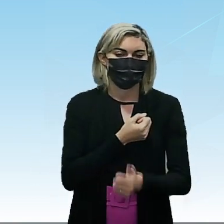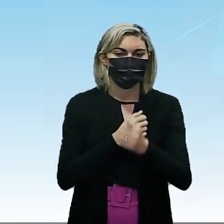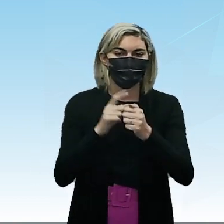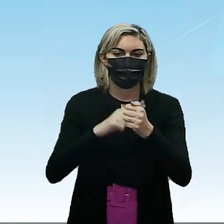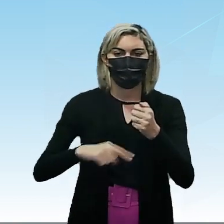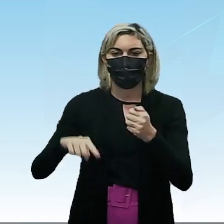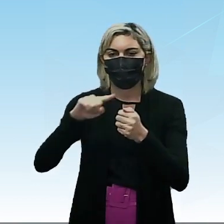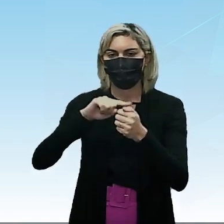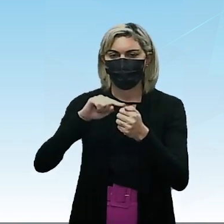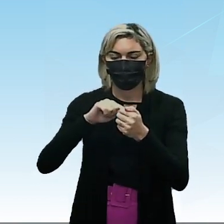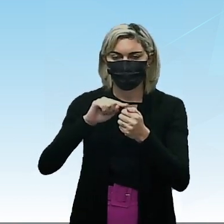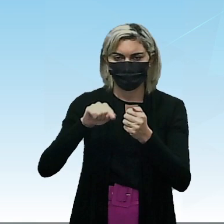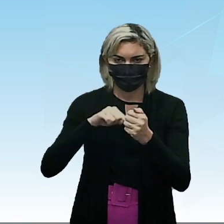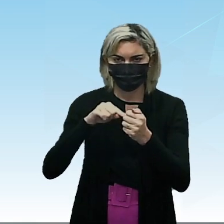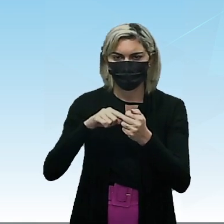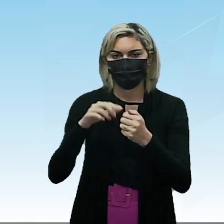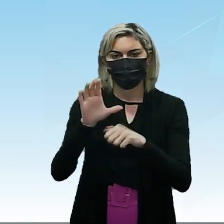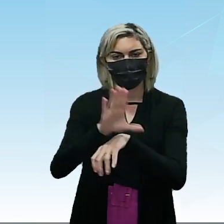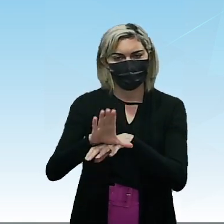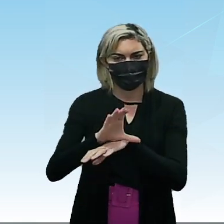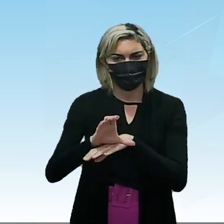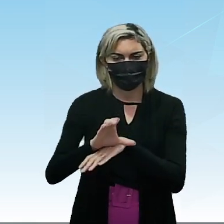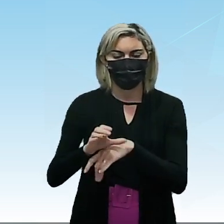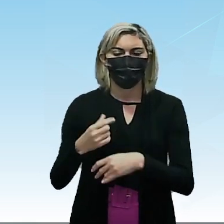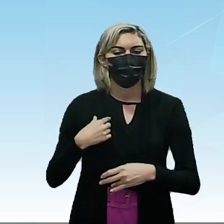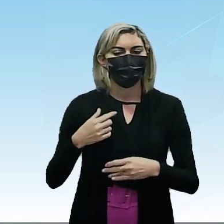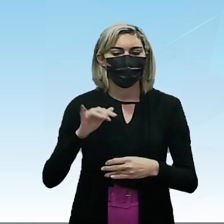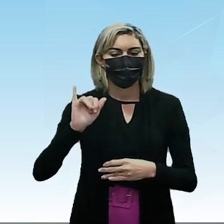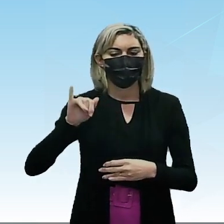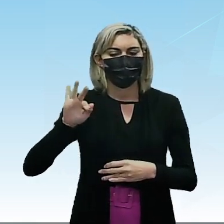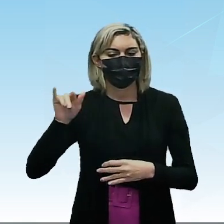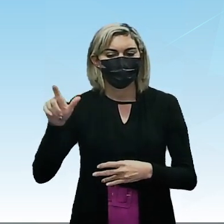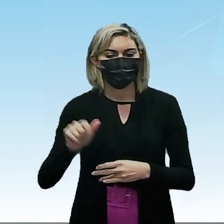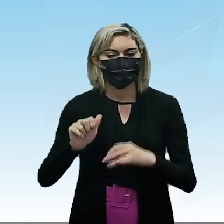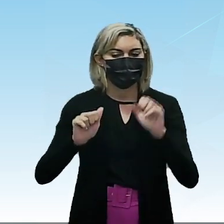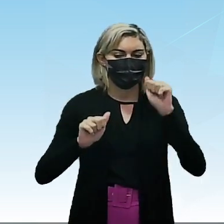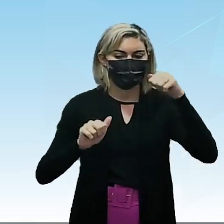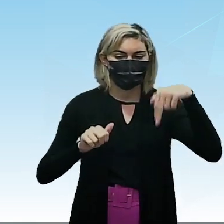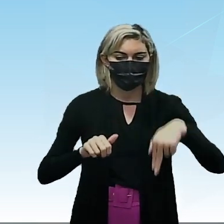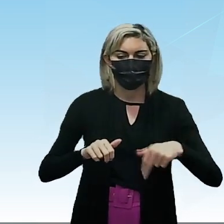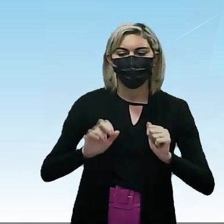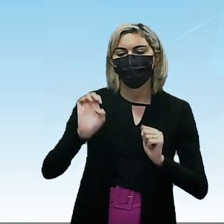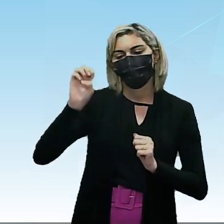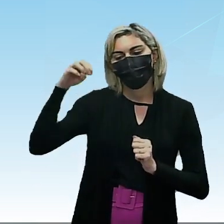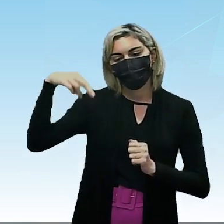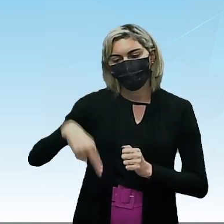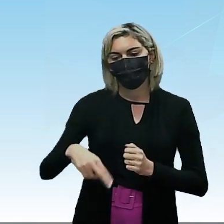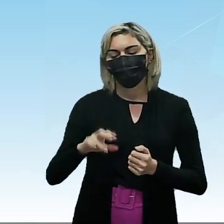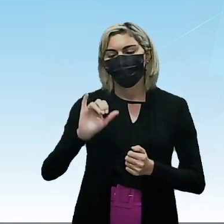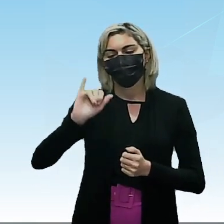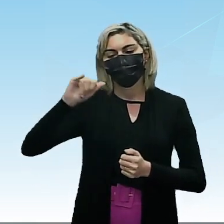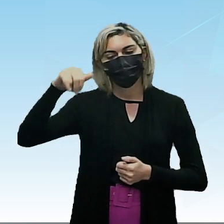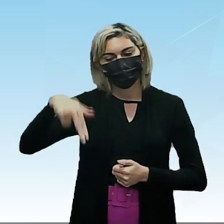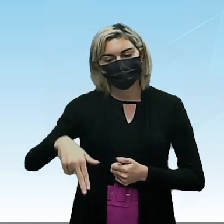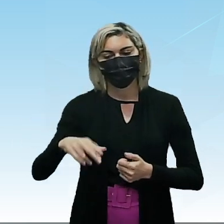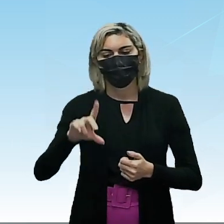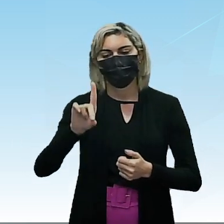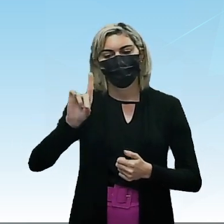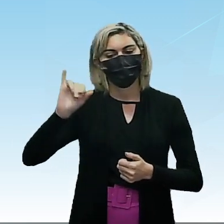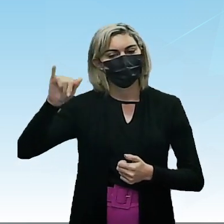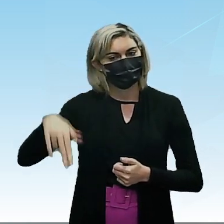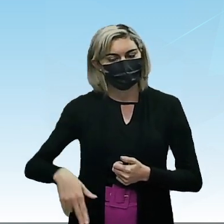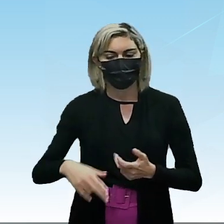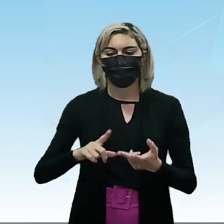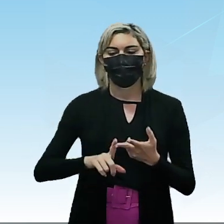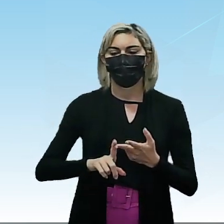Você também precisa saber Que é um infixo Pode ser An Em In De em